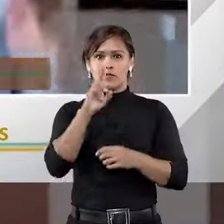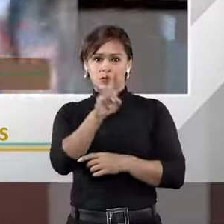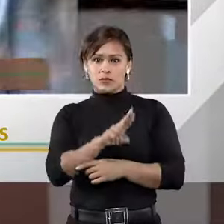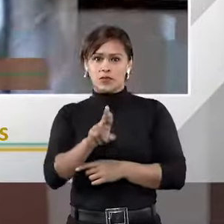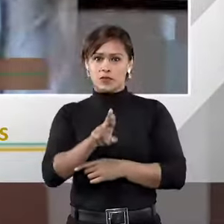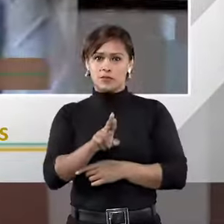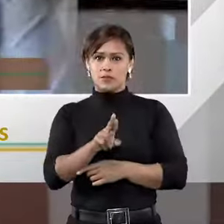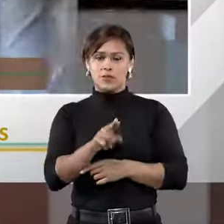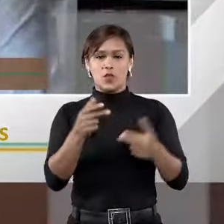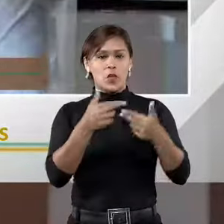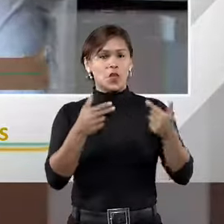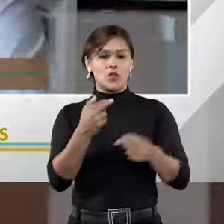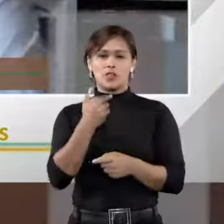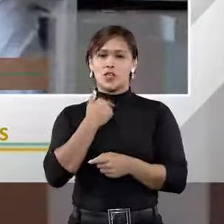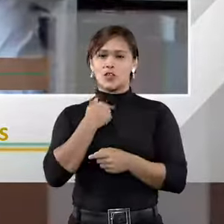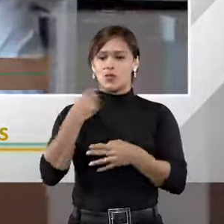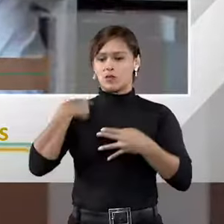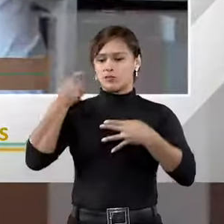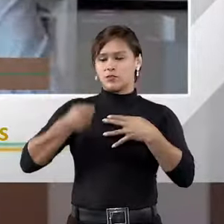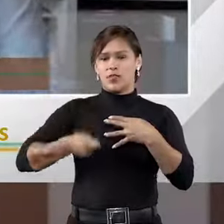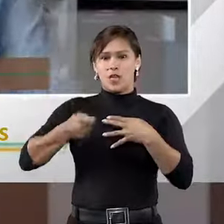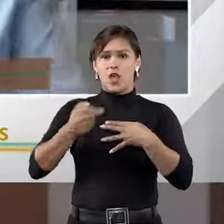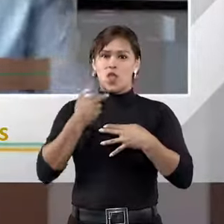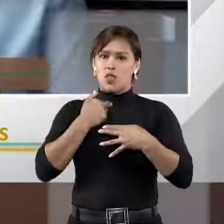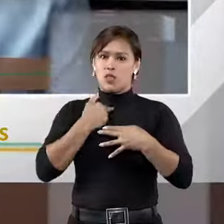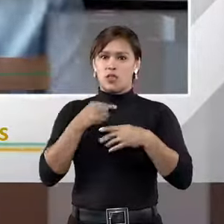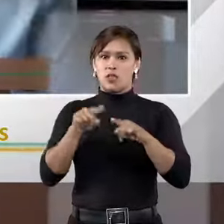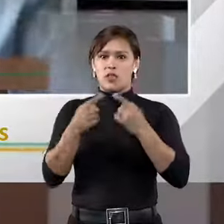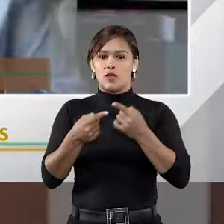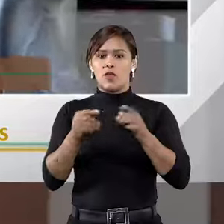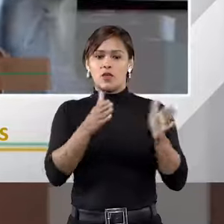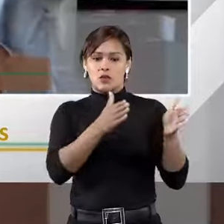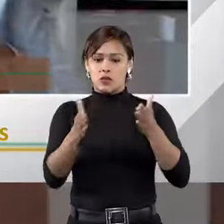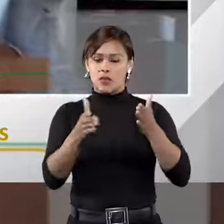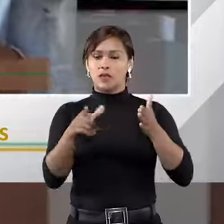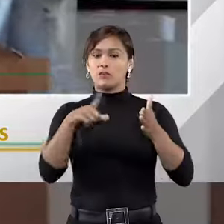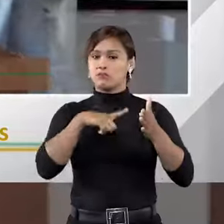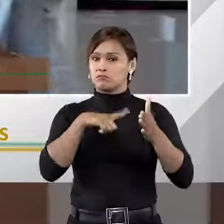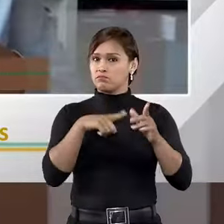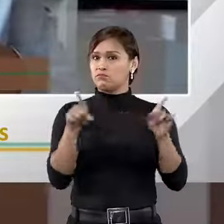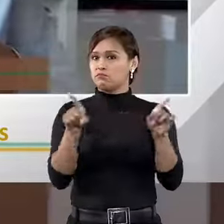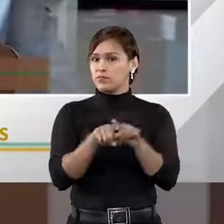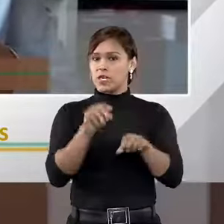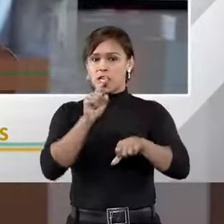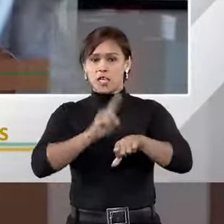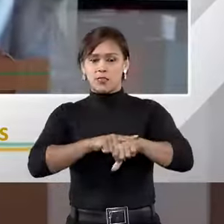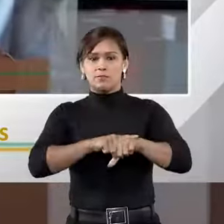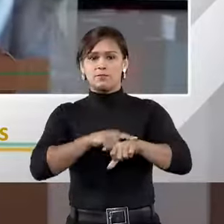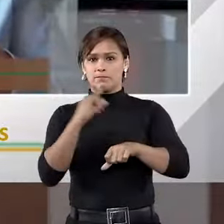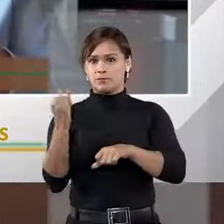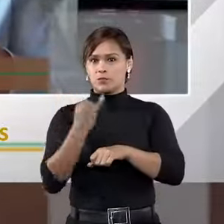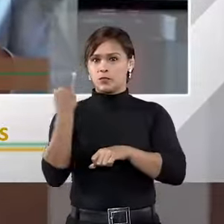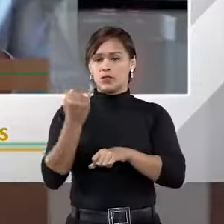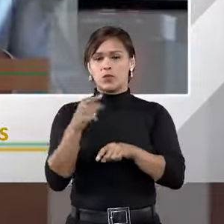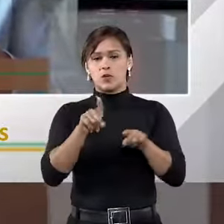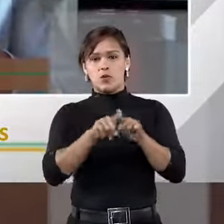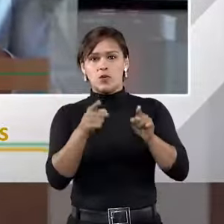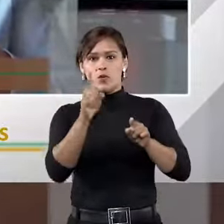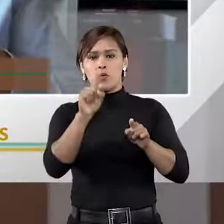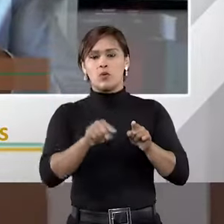resolvido. coisa que você não pode fazer no juiz estatal. A questão do tempo também é muito relevante. Embora